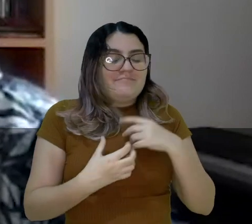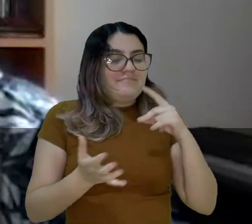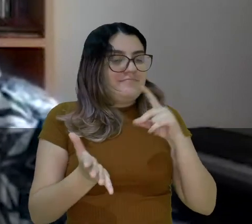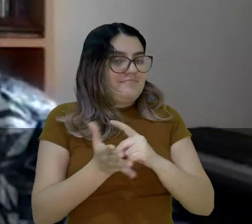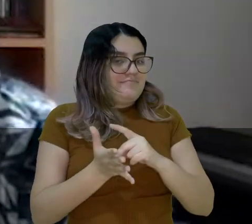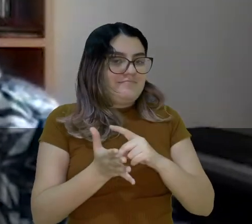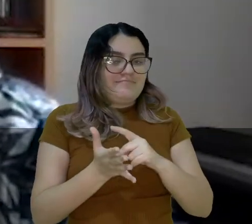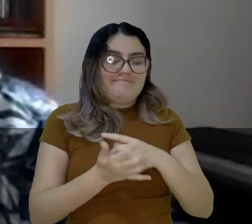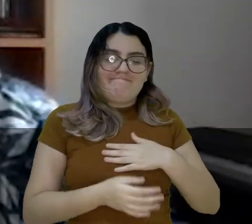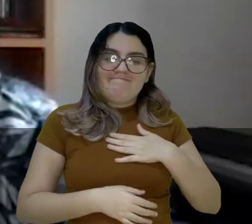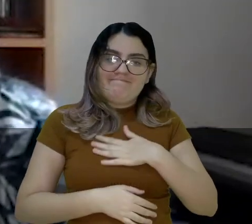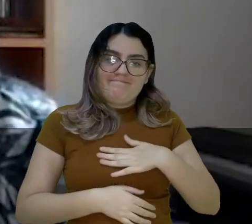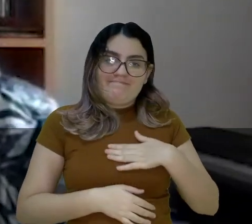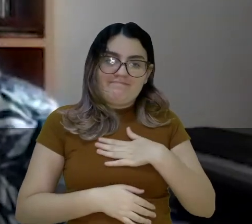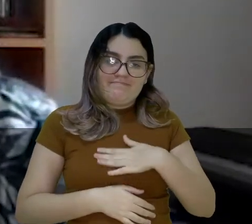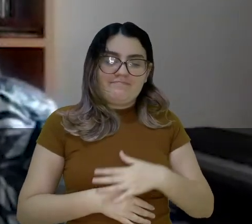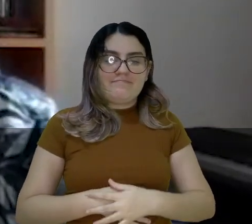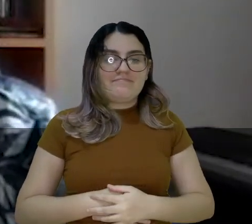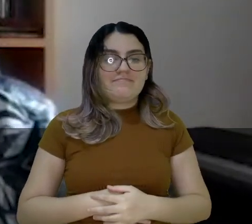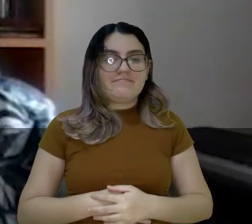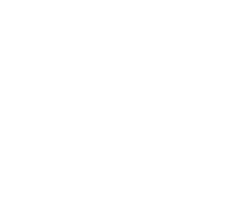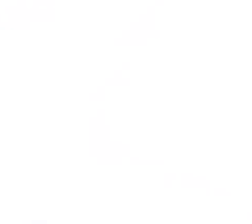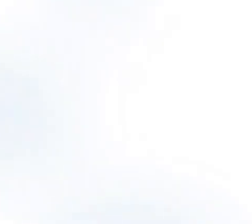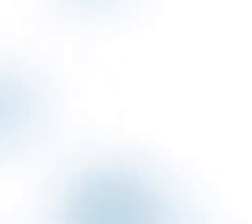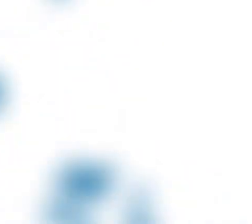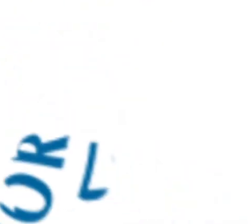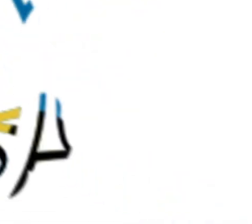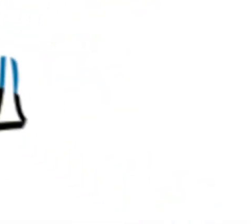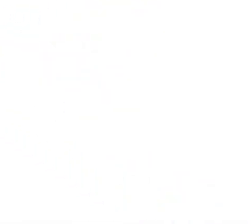satisfação enorme ficar com esse sentimento.